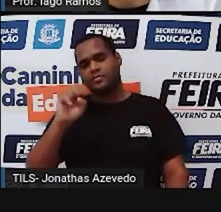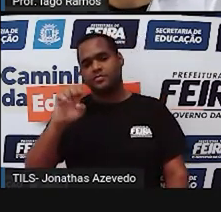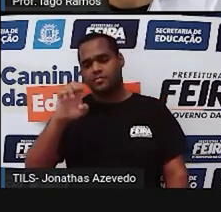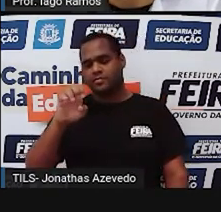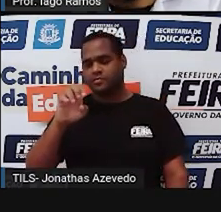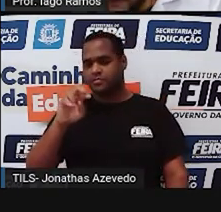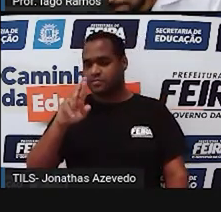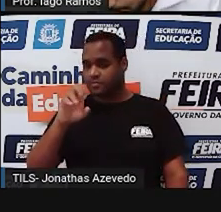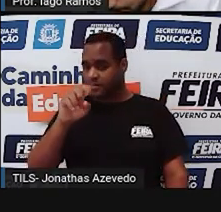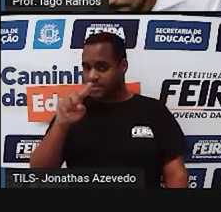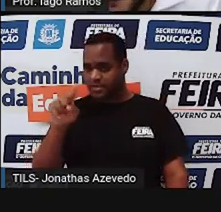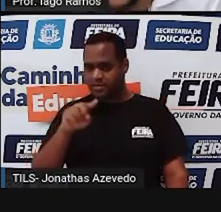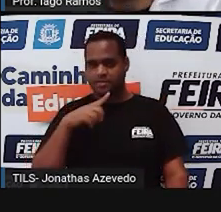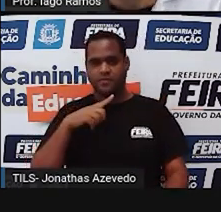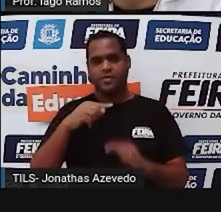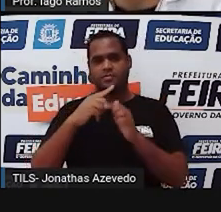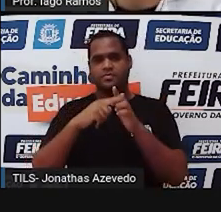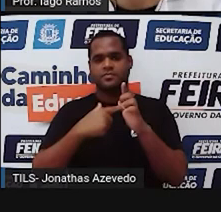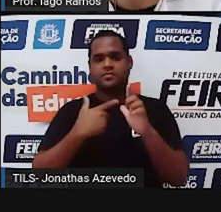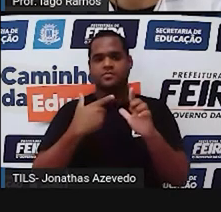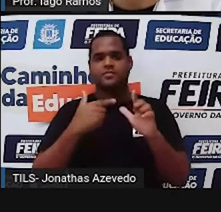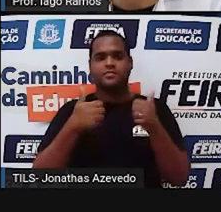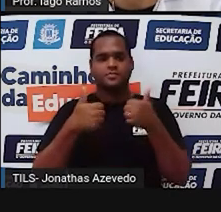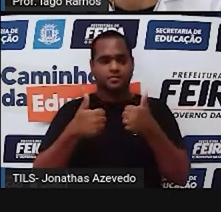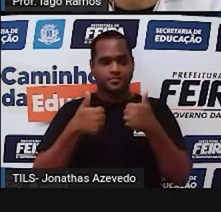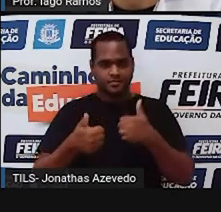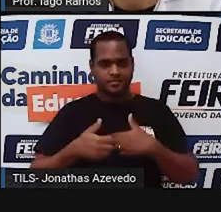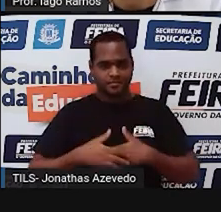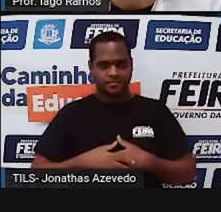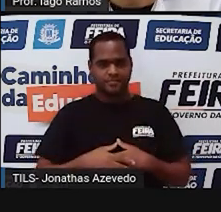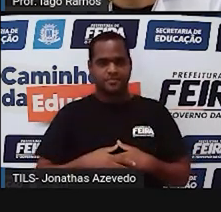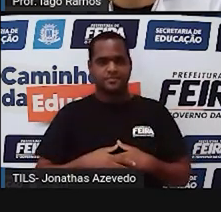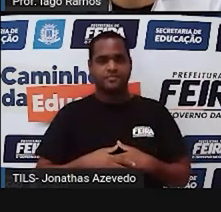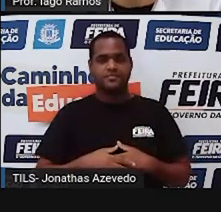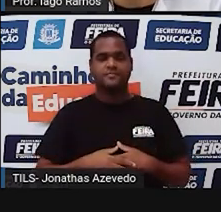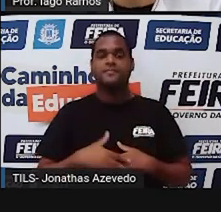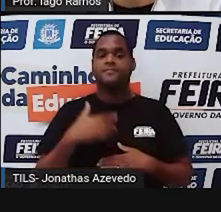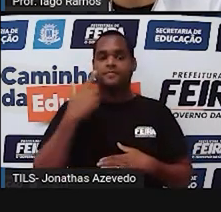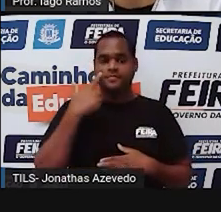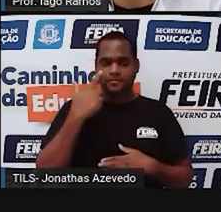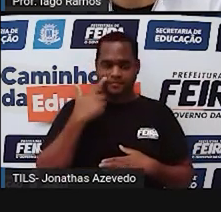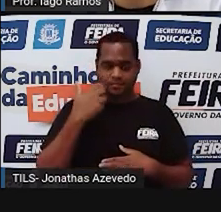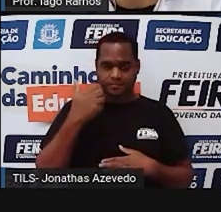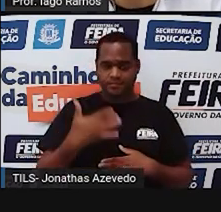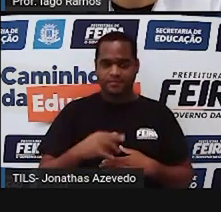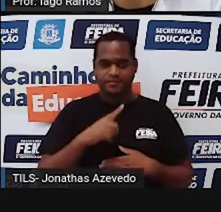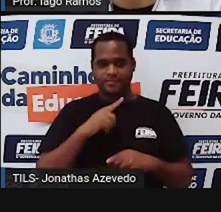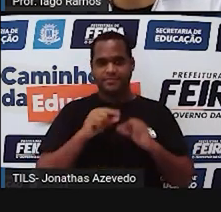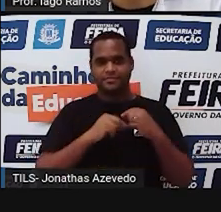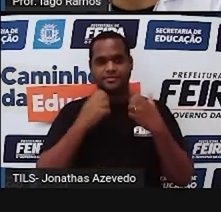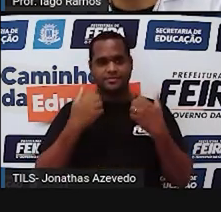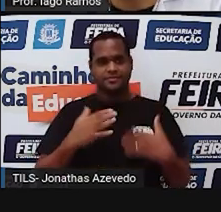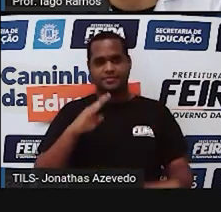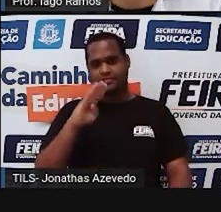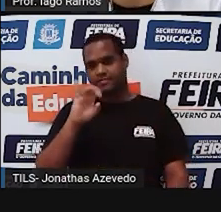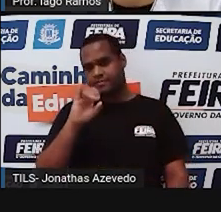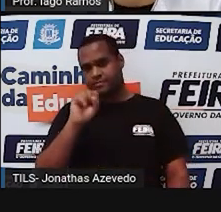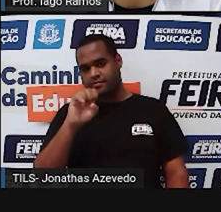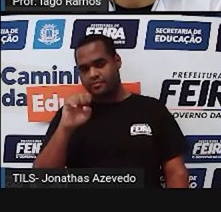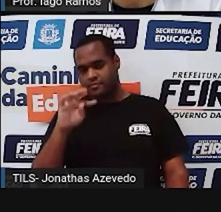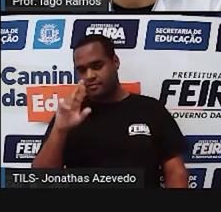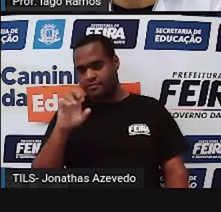um ângulo tá bom que bacana hein olha só eu vou construir pra você aqui uma bissetriz